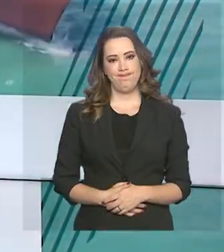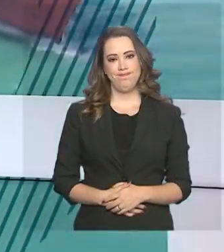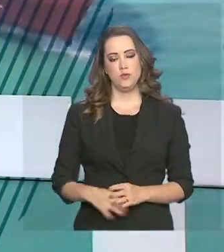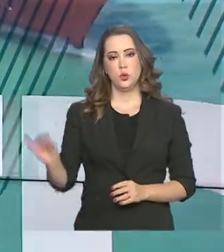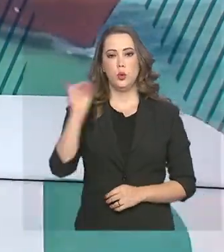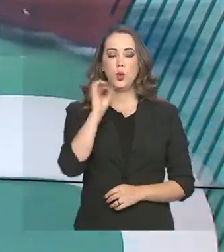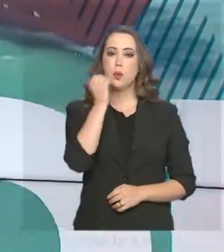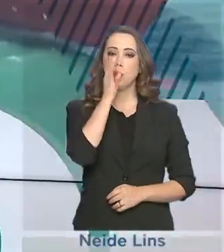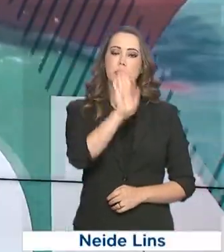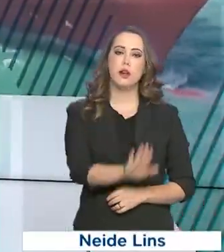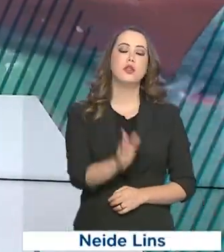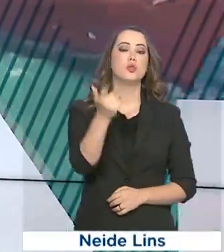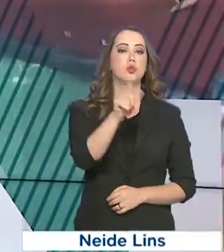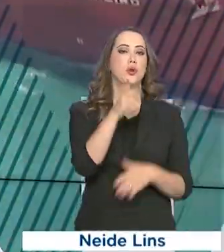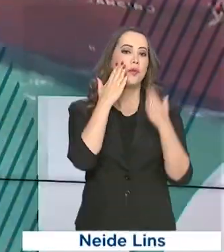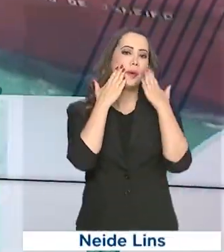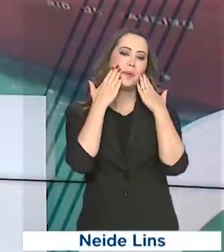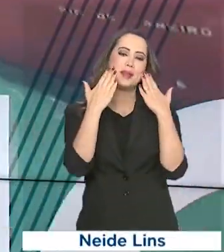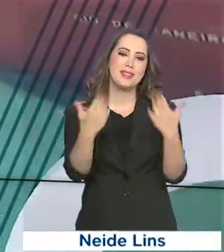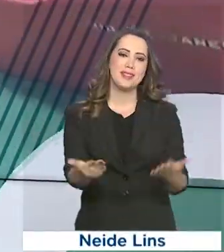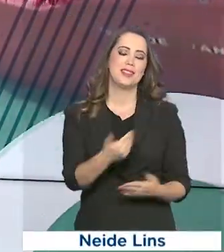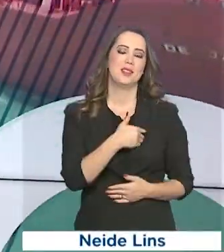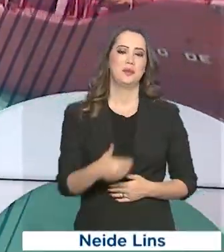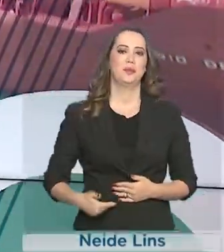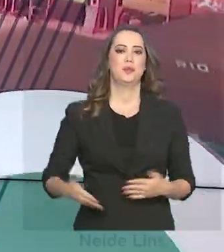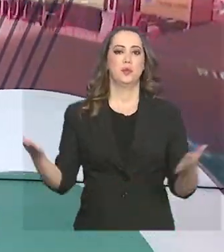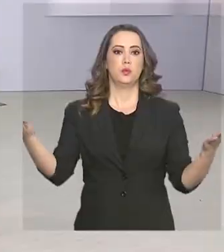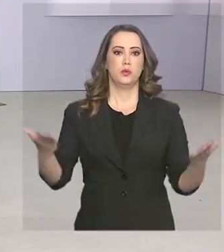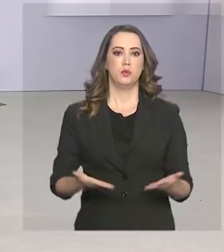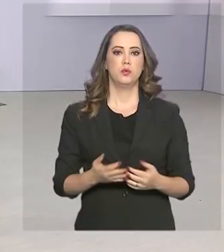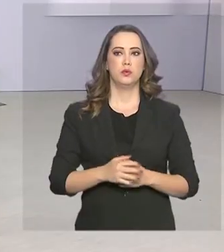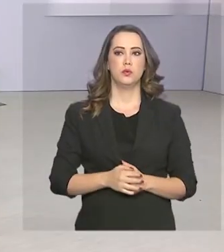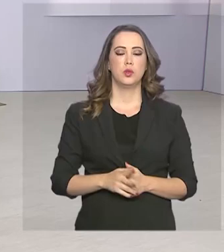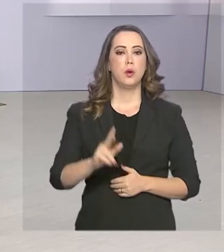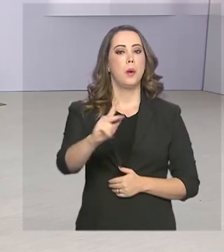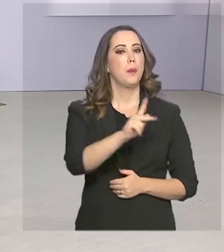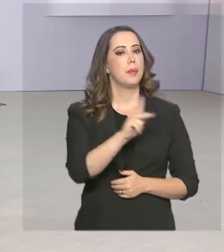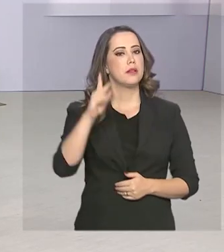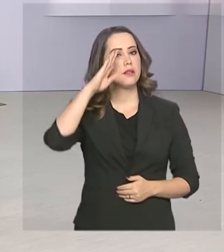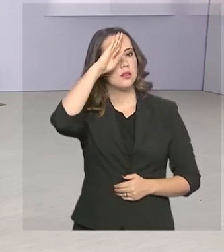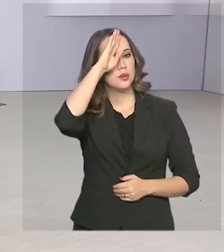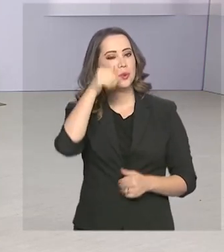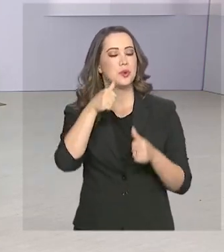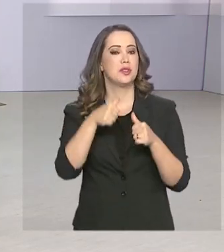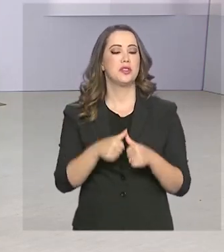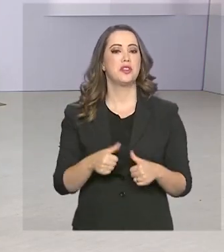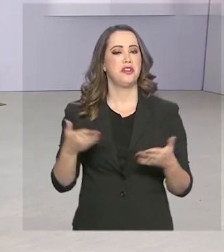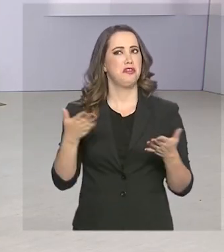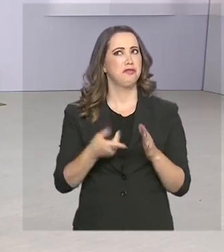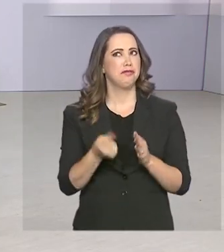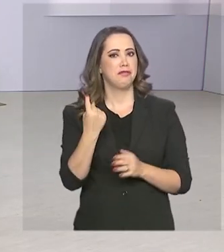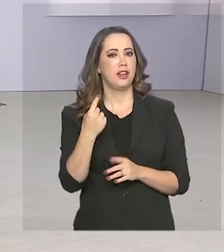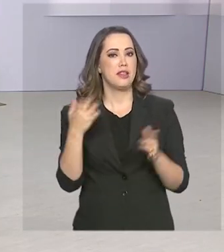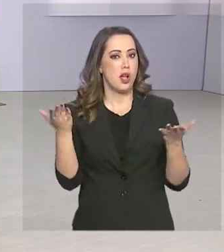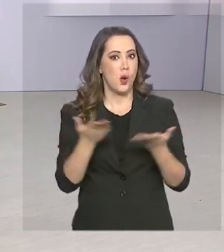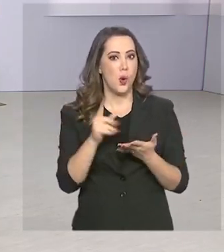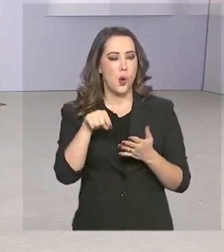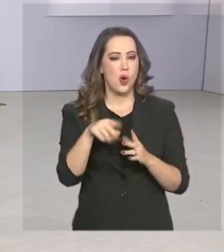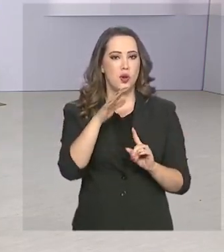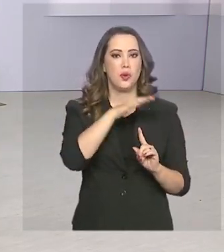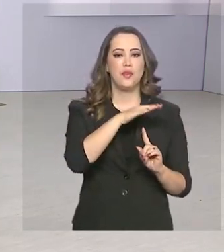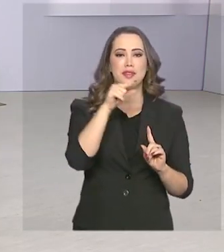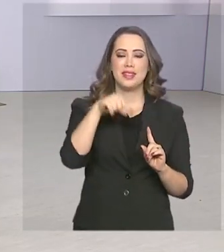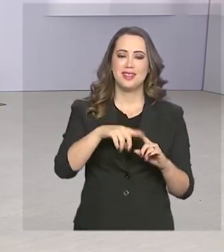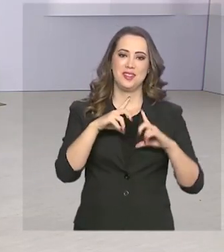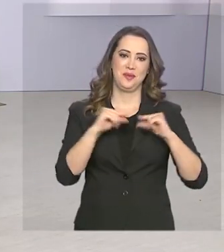Olá, boa tarde. Já estamos de volta com o Governo Agora. O presidente Jair Bolsonaro esteve agora há pouco numa feira popular aqui em